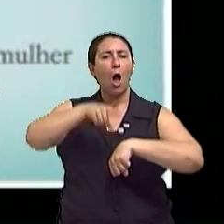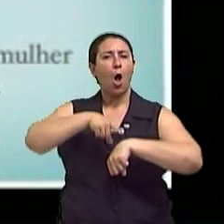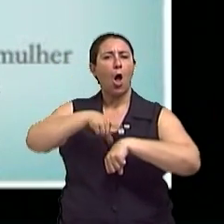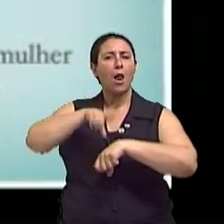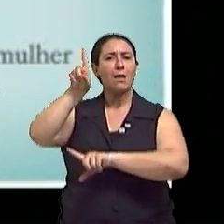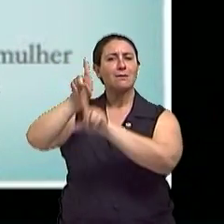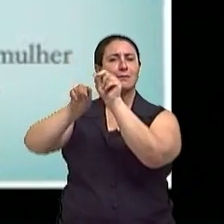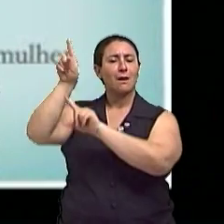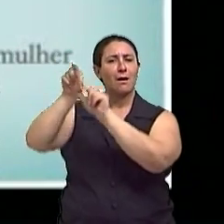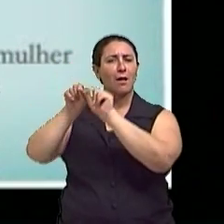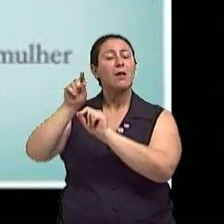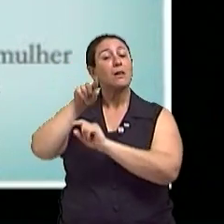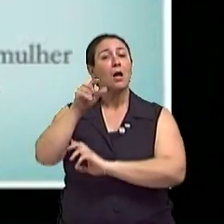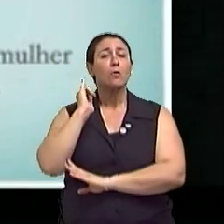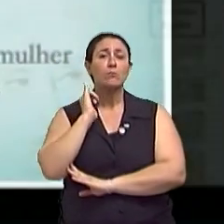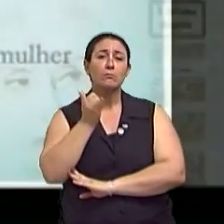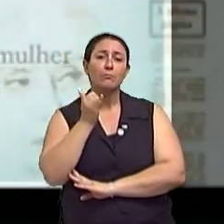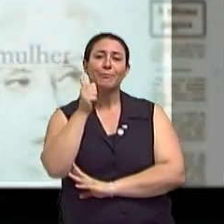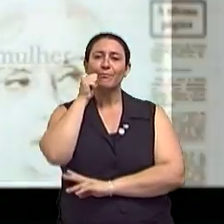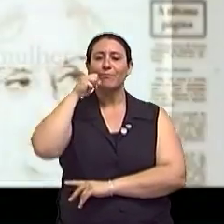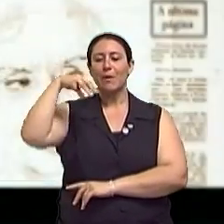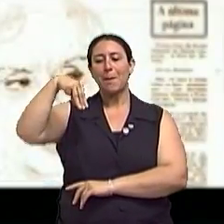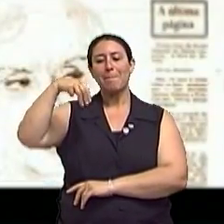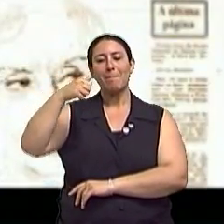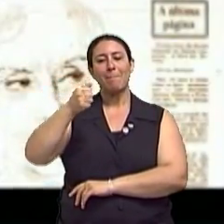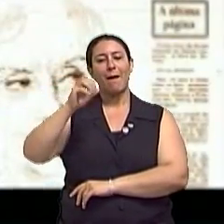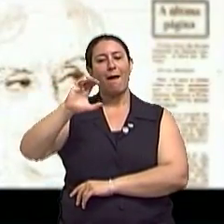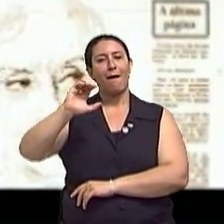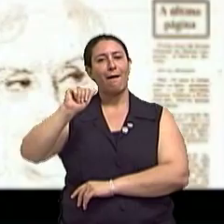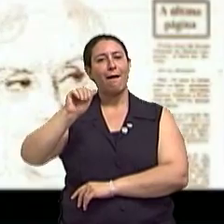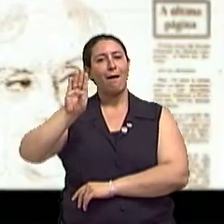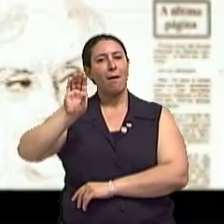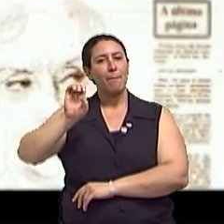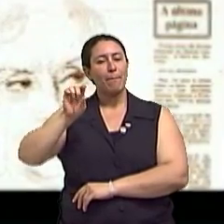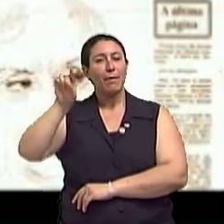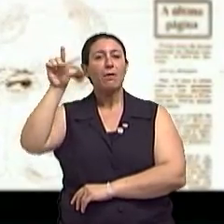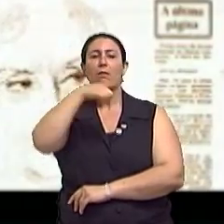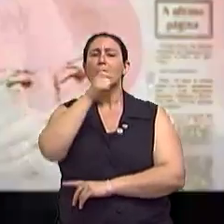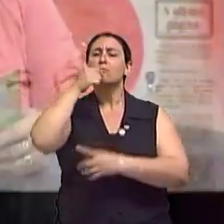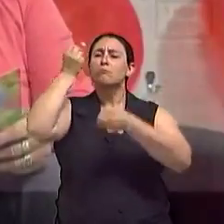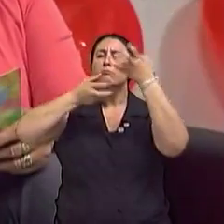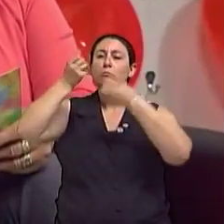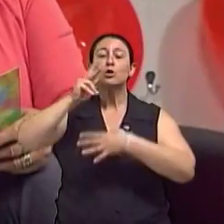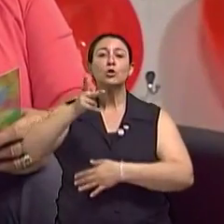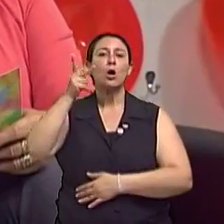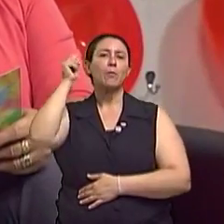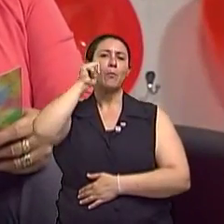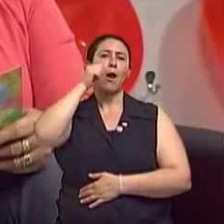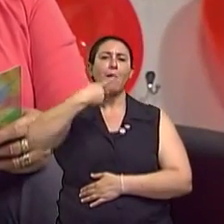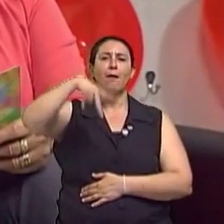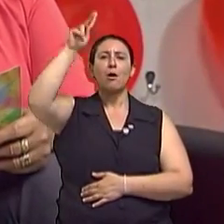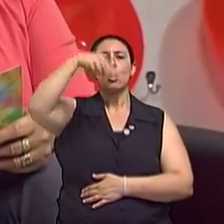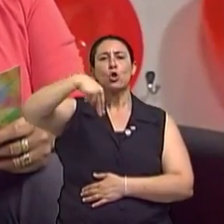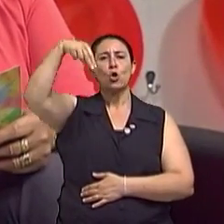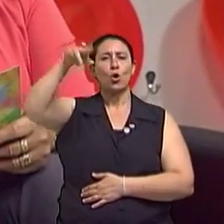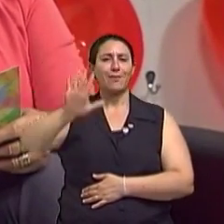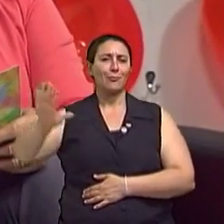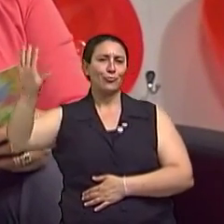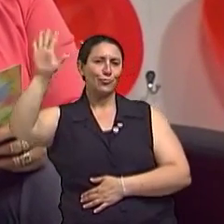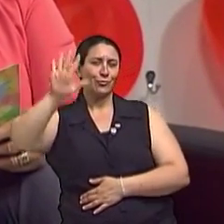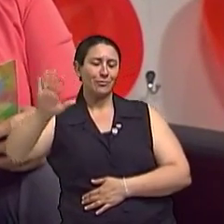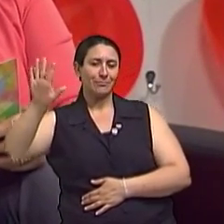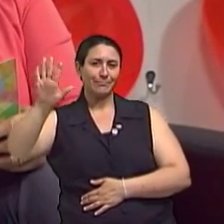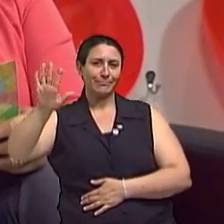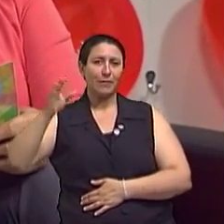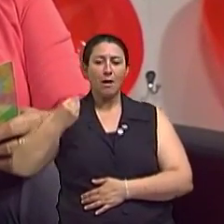trajetória da imigrante macabea e o drama das mulheres nordestinas. Pois é, Terezinha? Nossa,